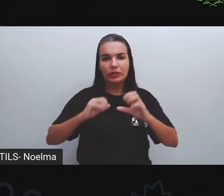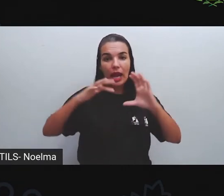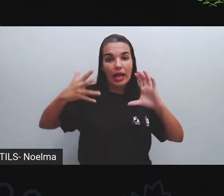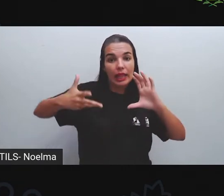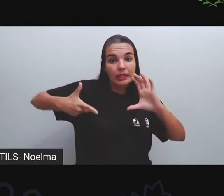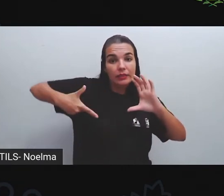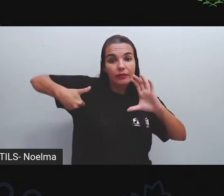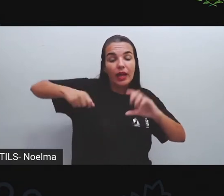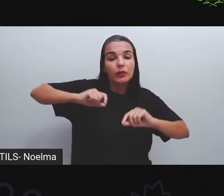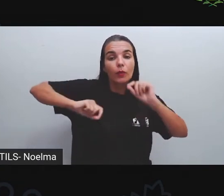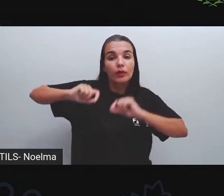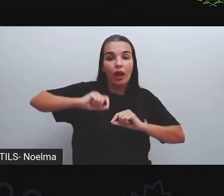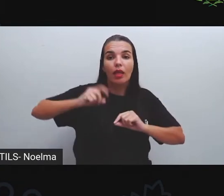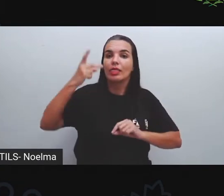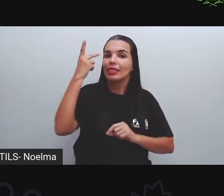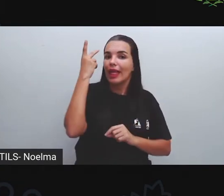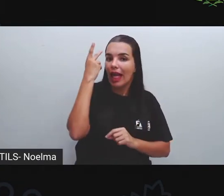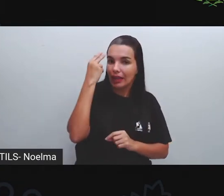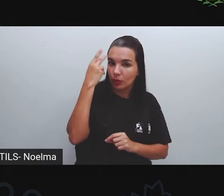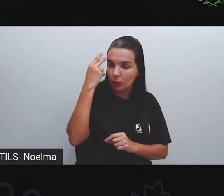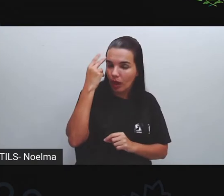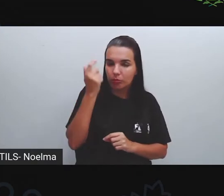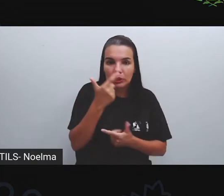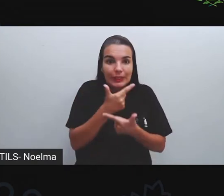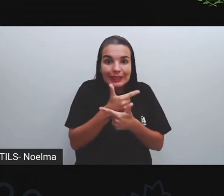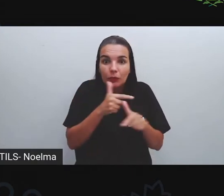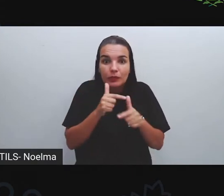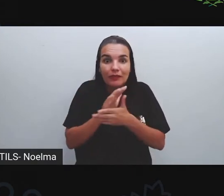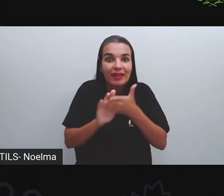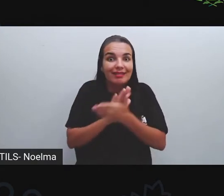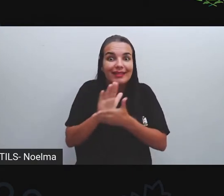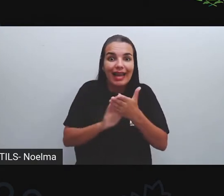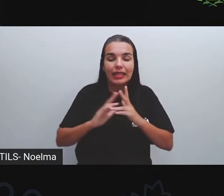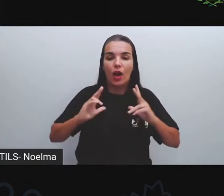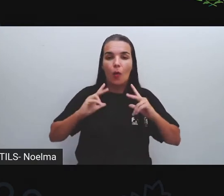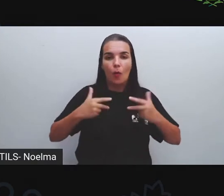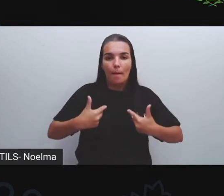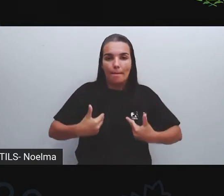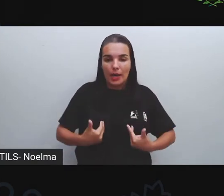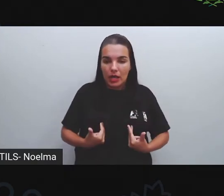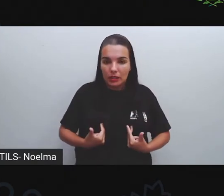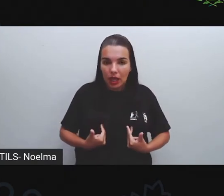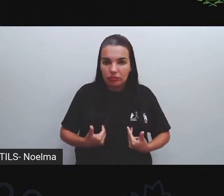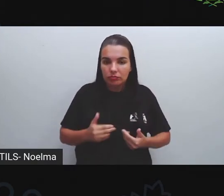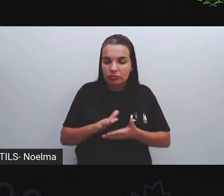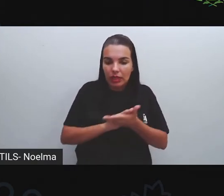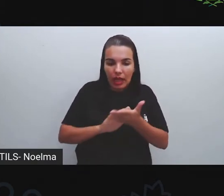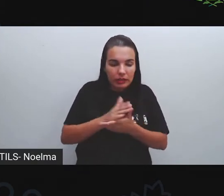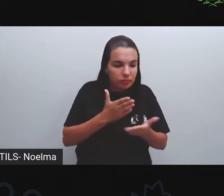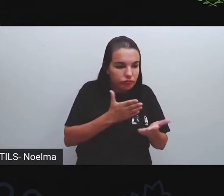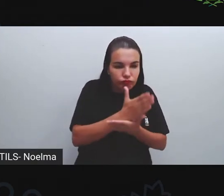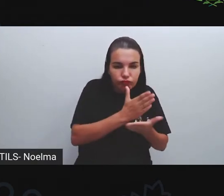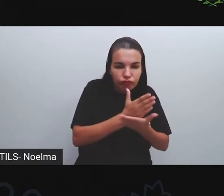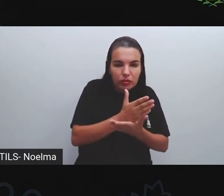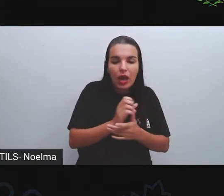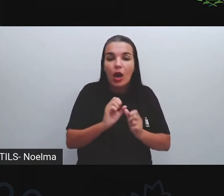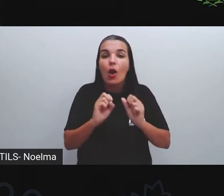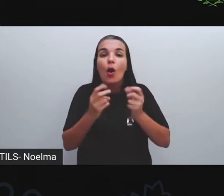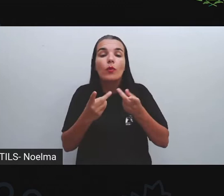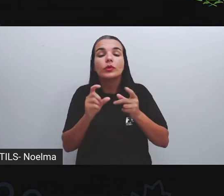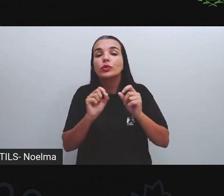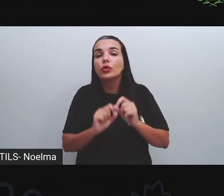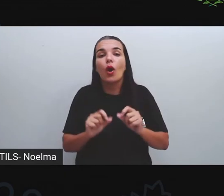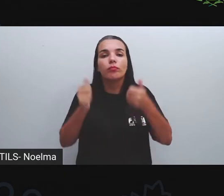naturais, que teve pouca ou nenhuma interferência humana, ou paisagens culturais